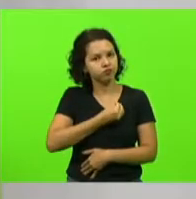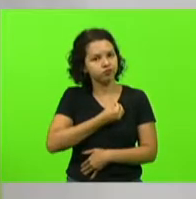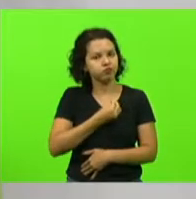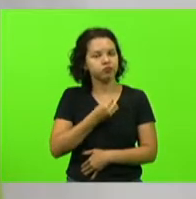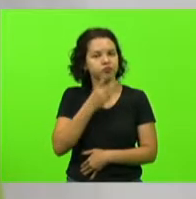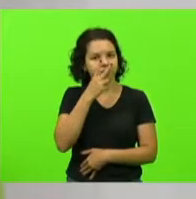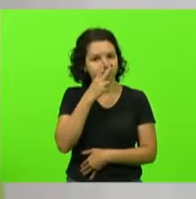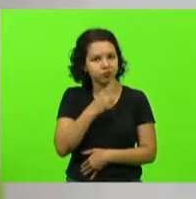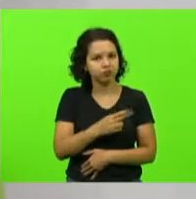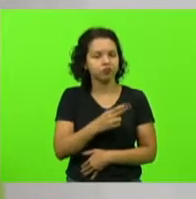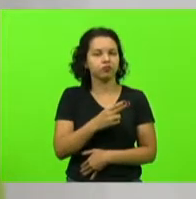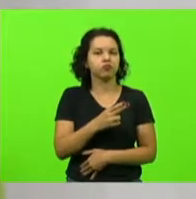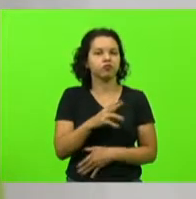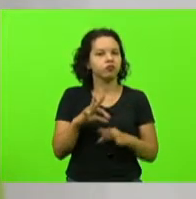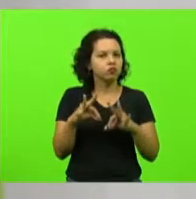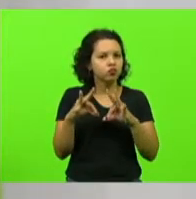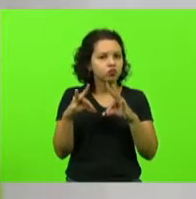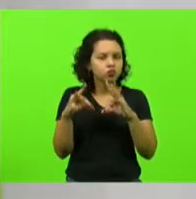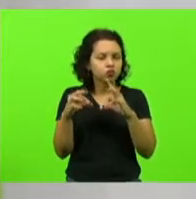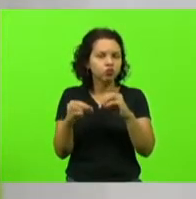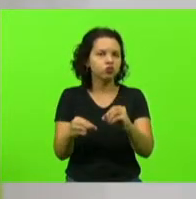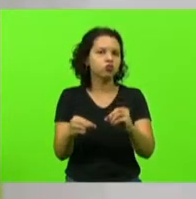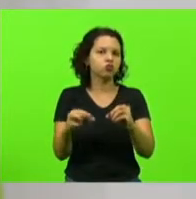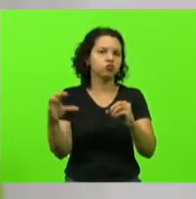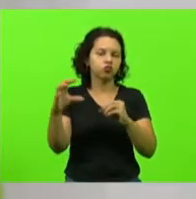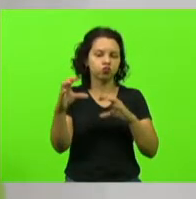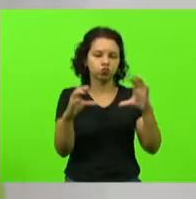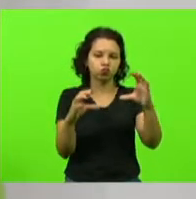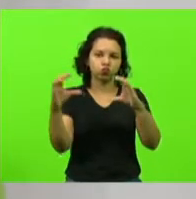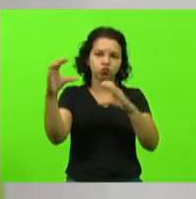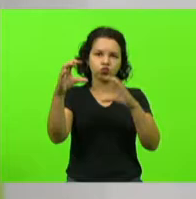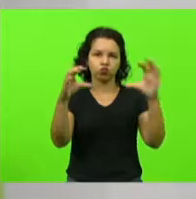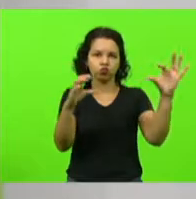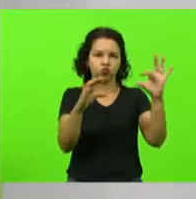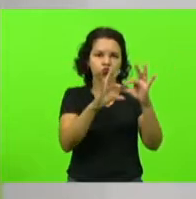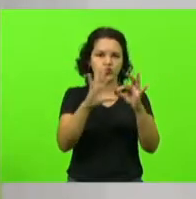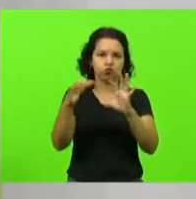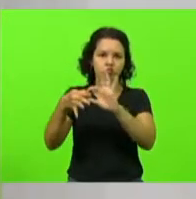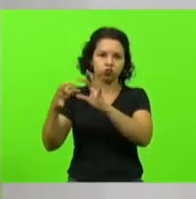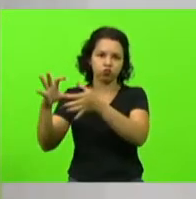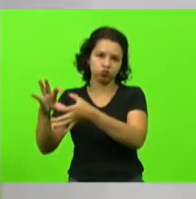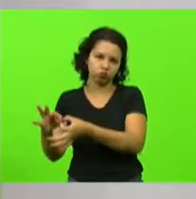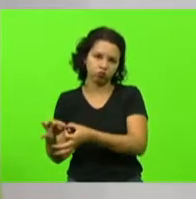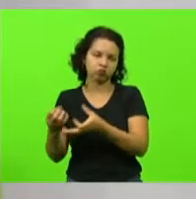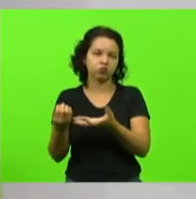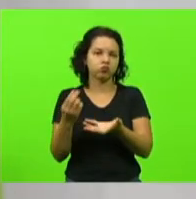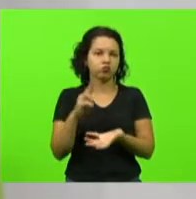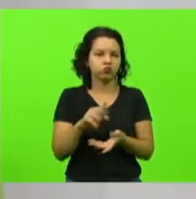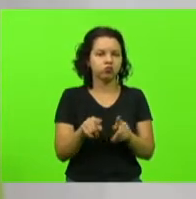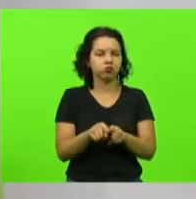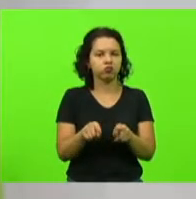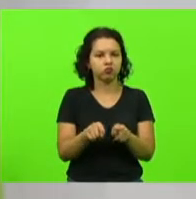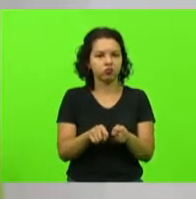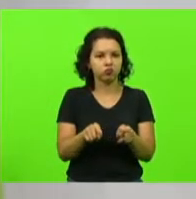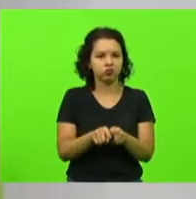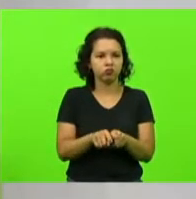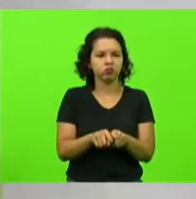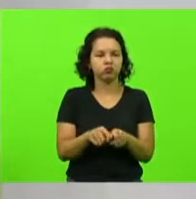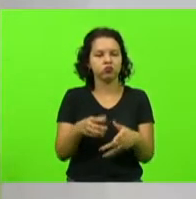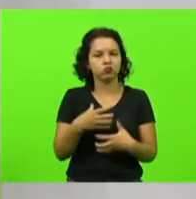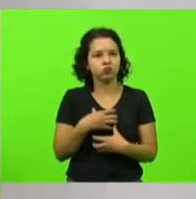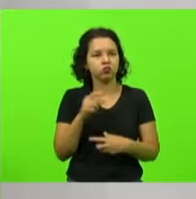vai se colocando, que tudo vai se ligando. Ou de outra forma, num outro sentido,